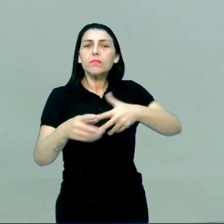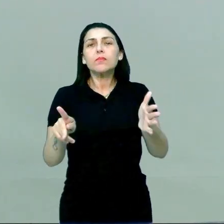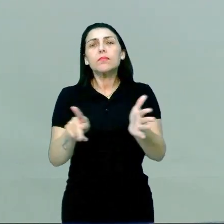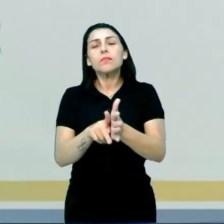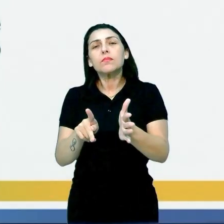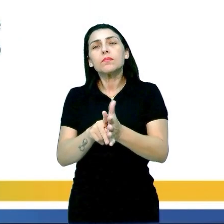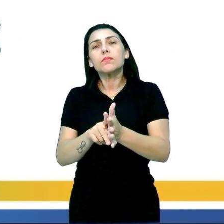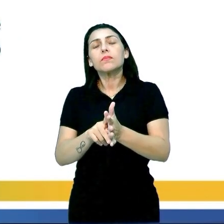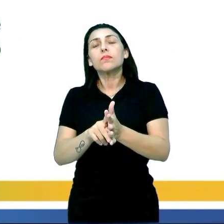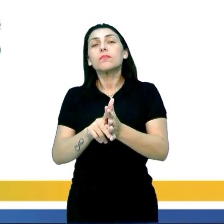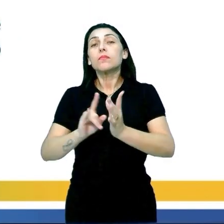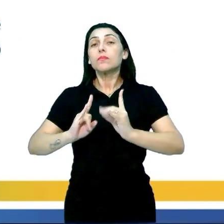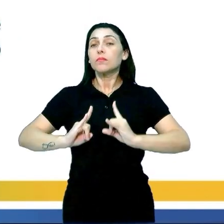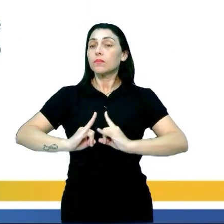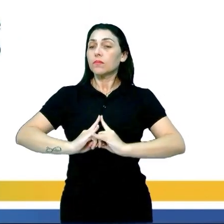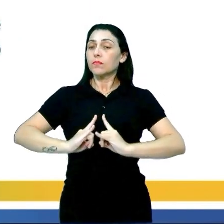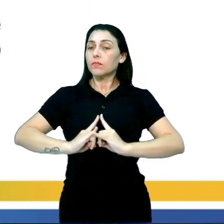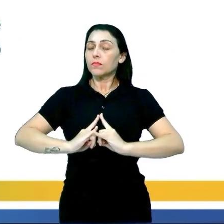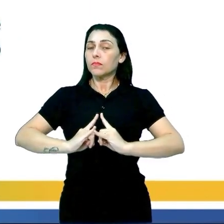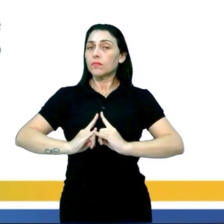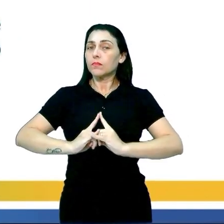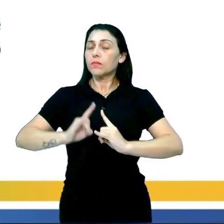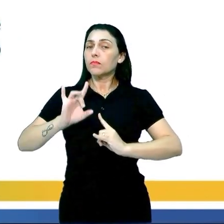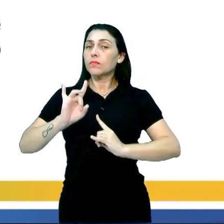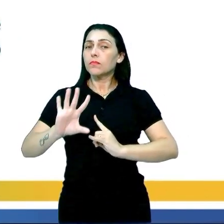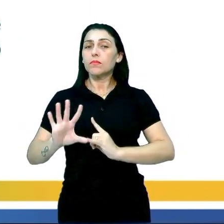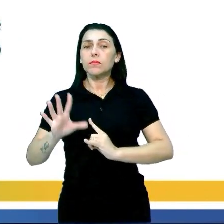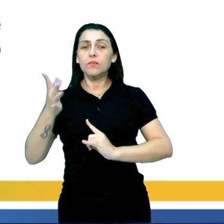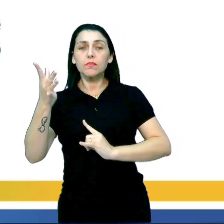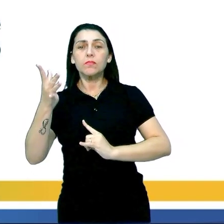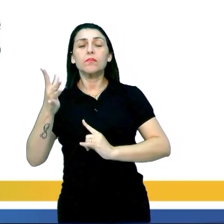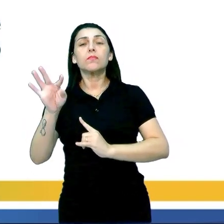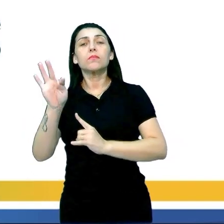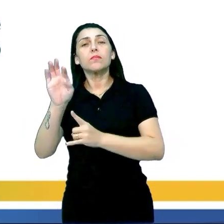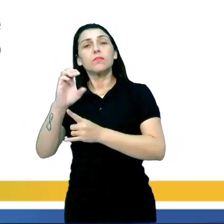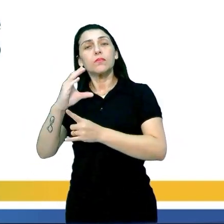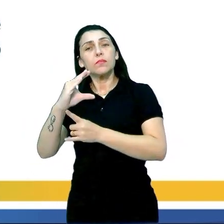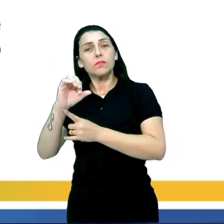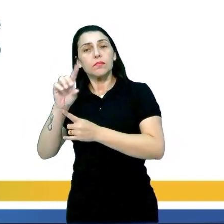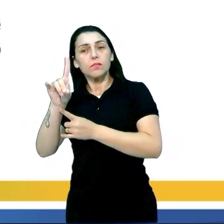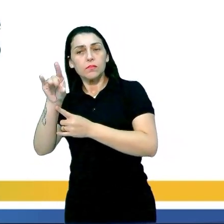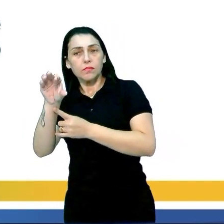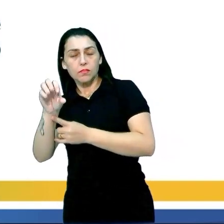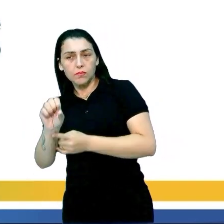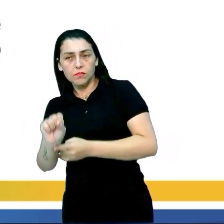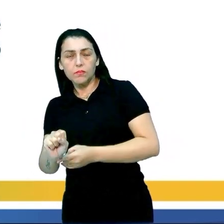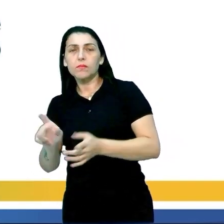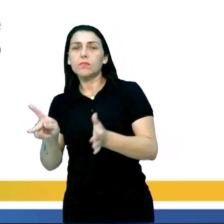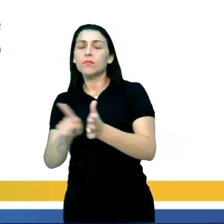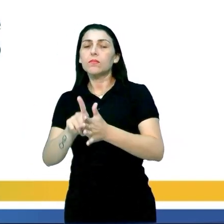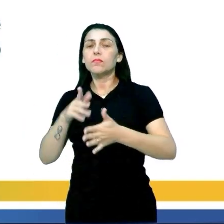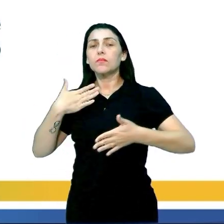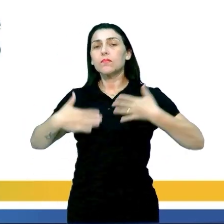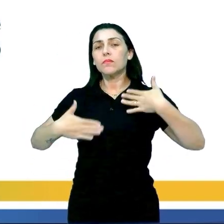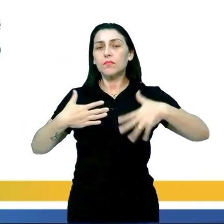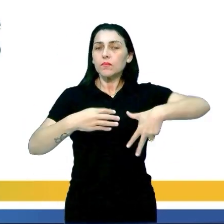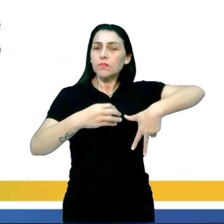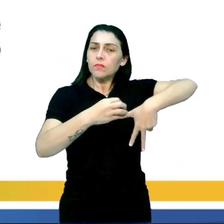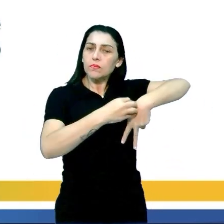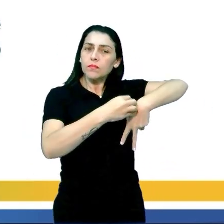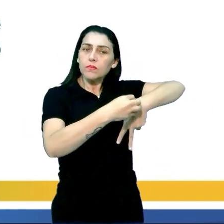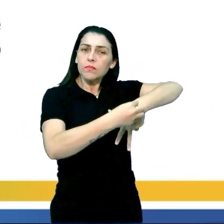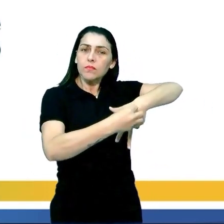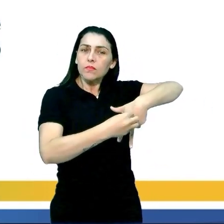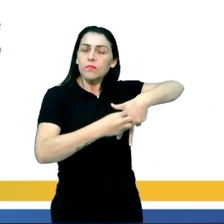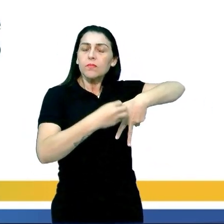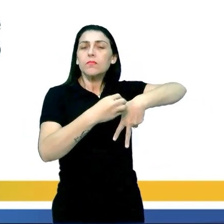os hormônios, pessoal, olha aqui, só atuam em tecidos-alvo, ou também falado como órgãos-alvo, o